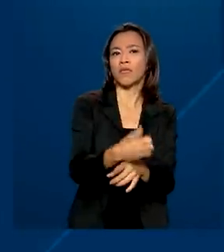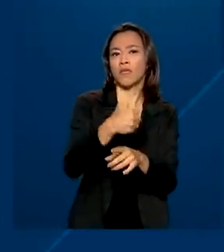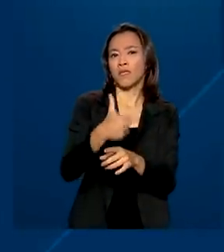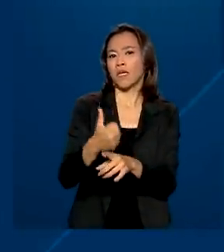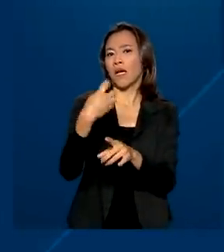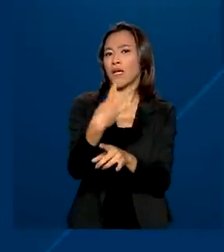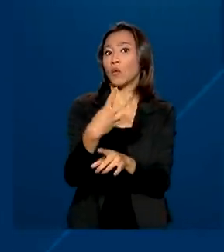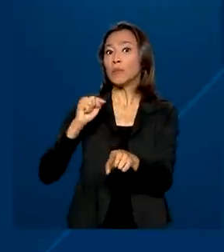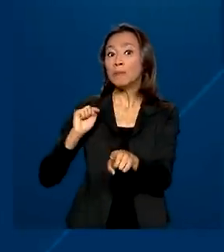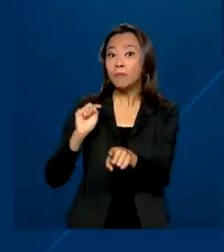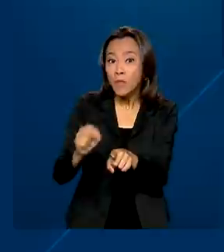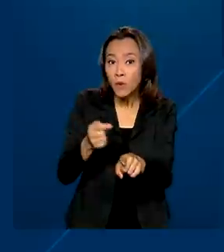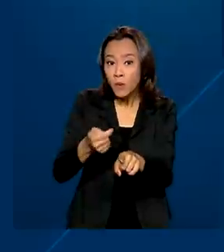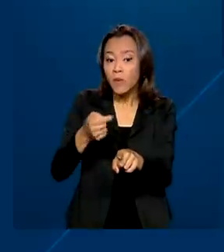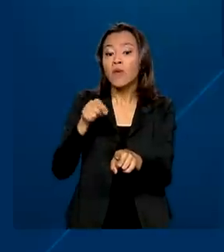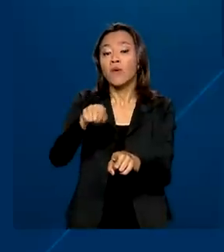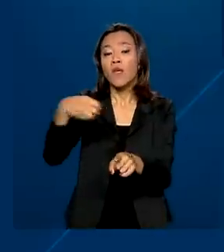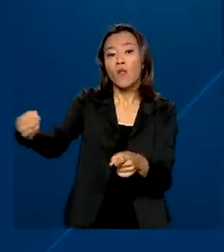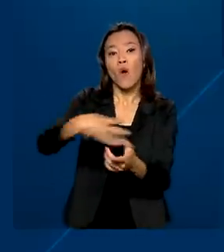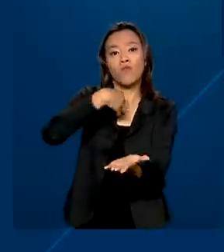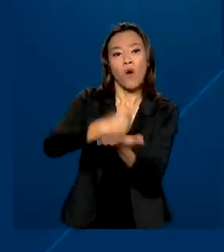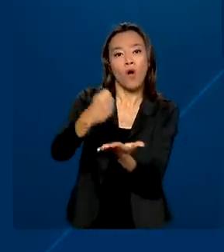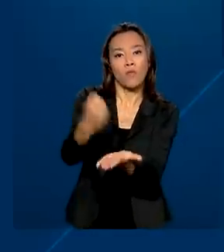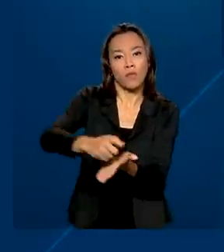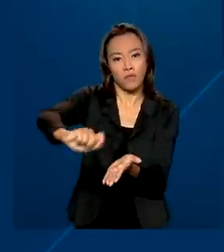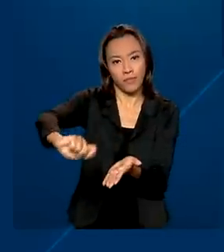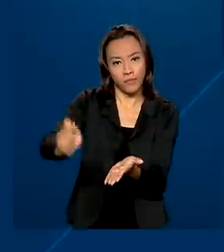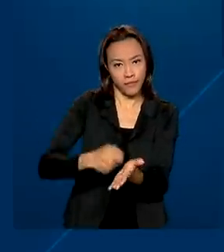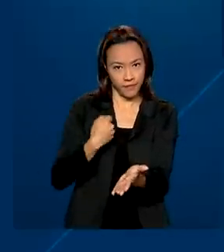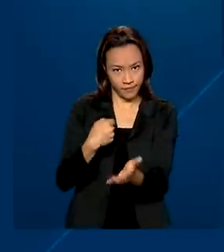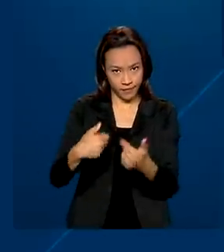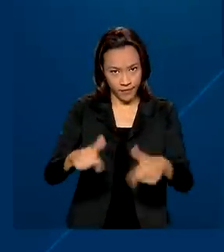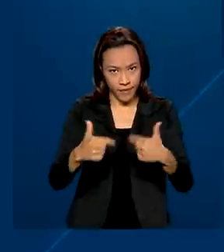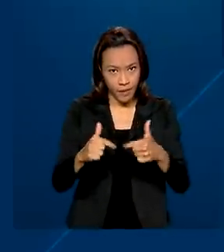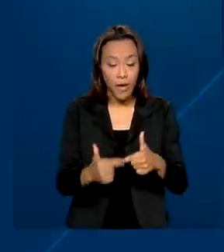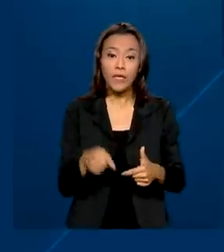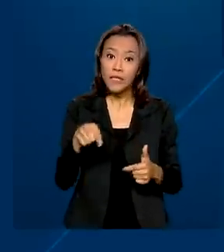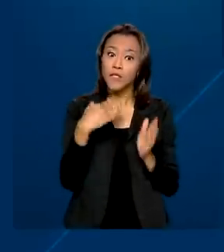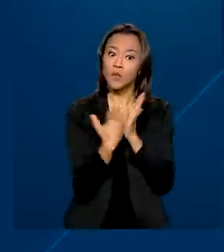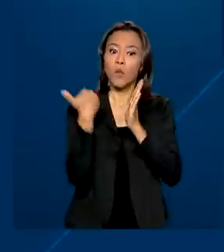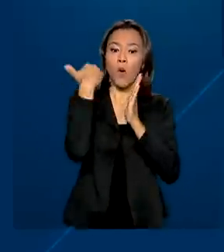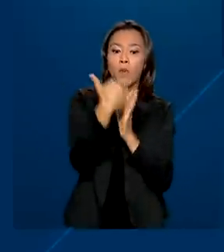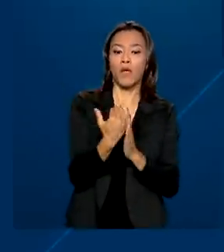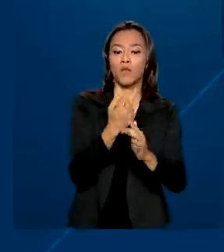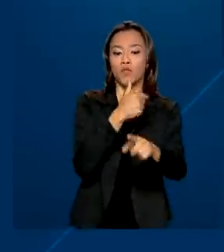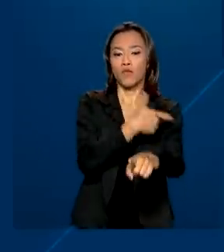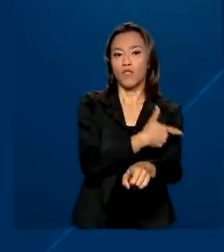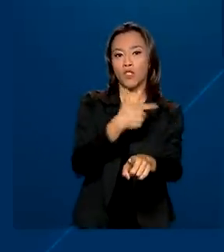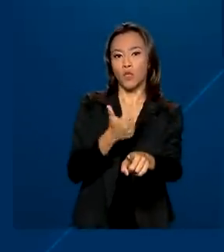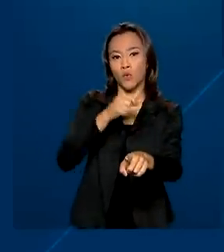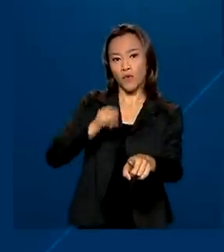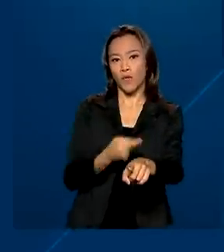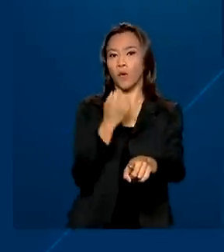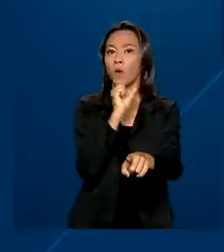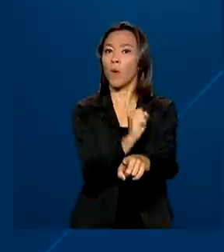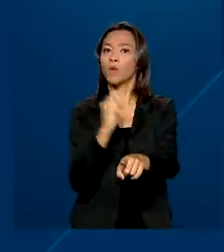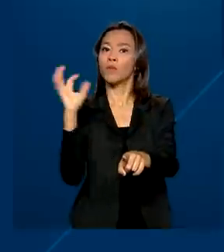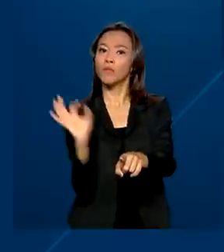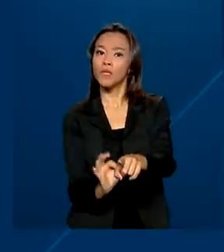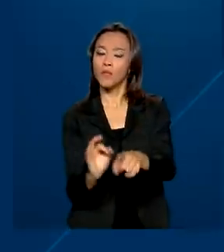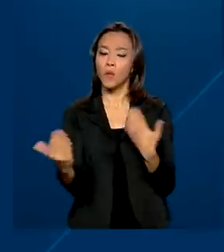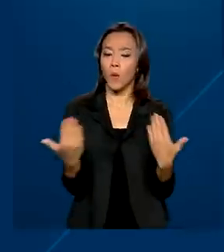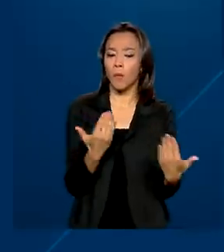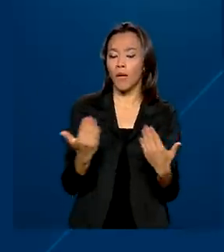novos postos de trabalho com carteira assinada, um aumento de 21,8% em relação